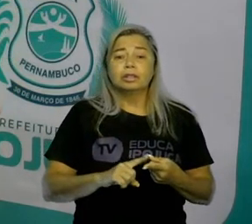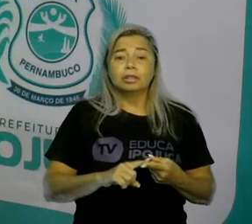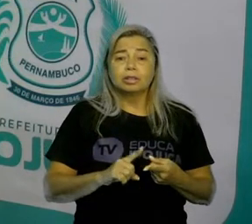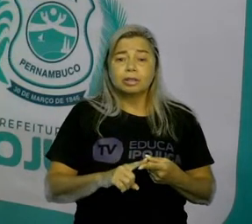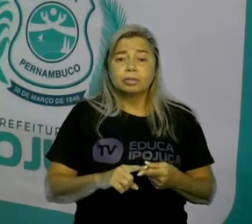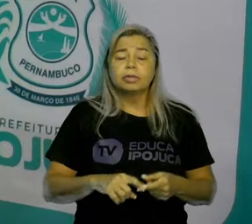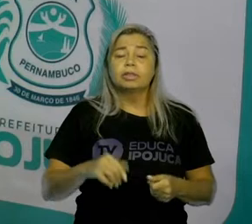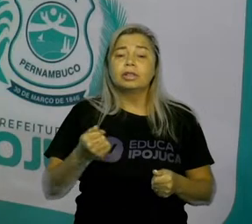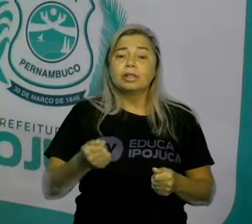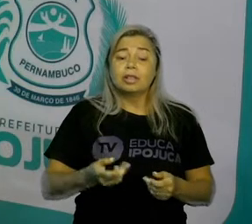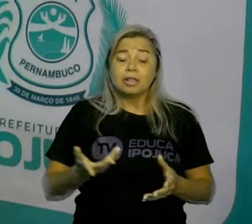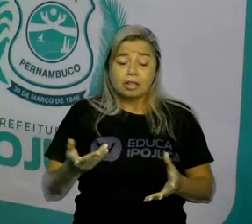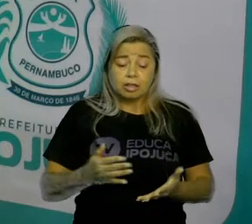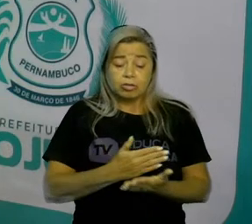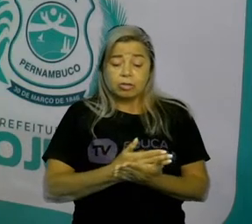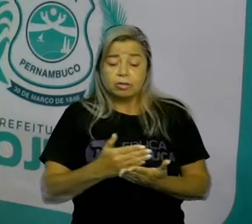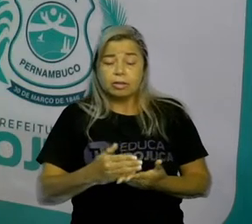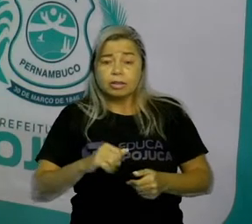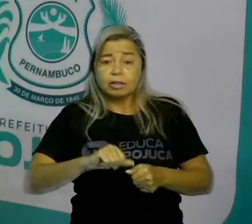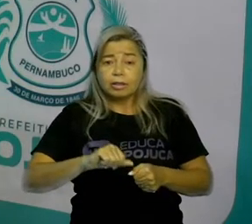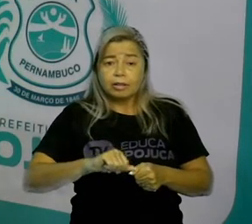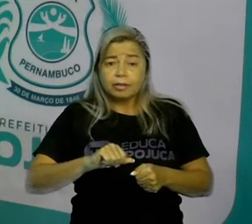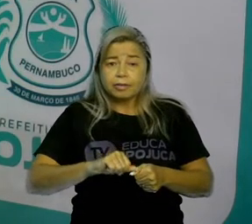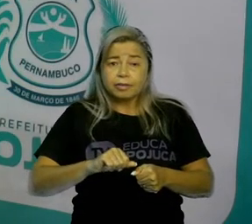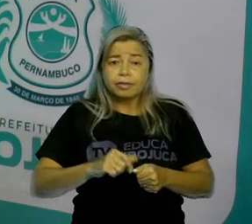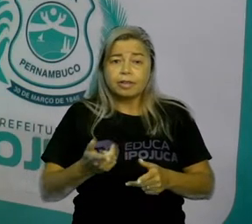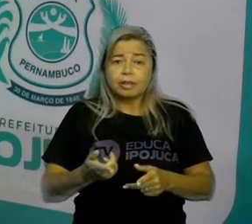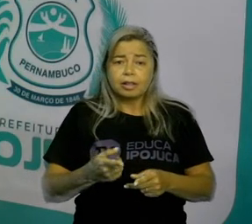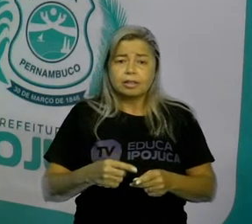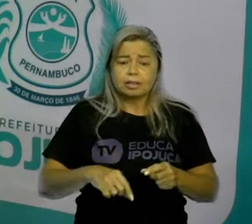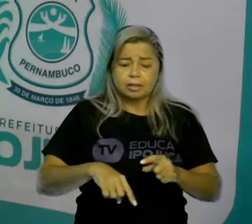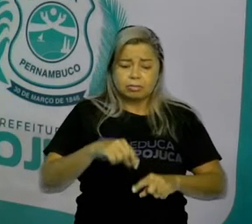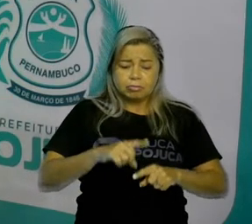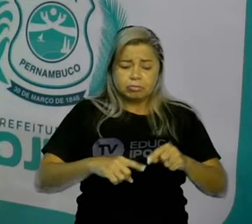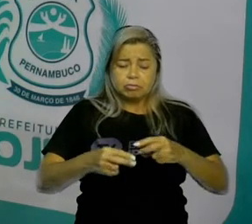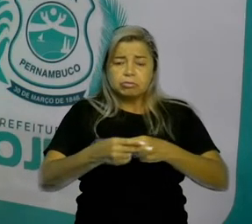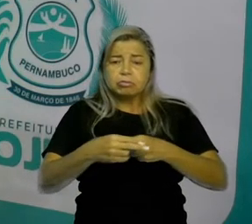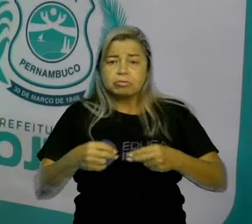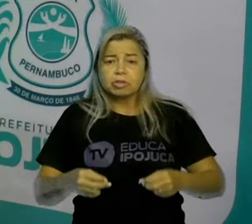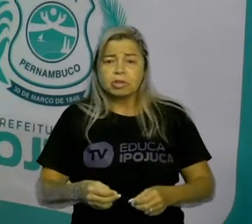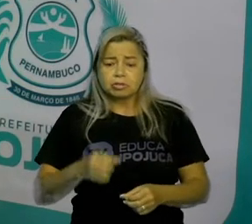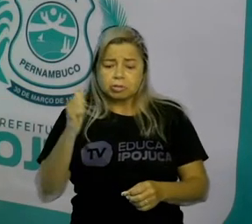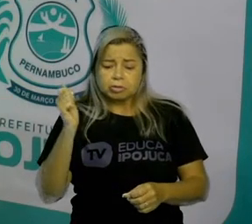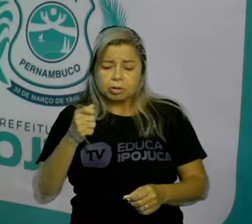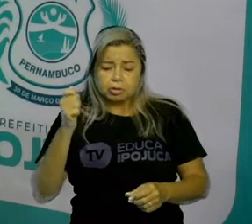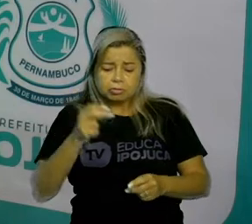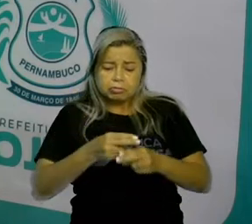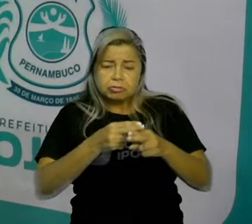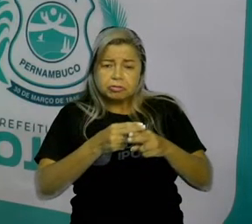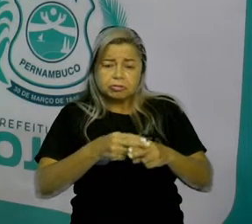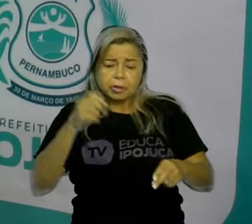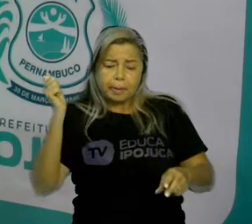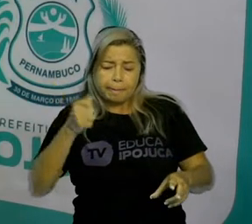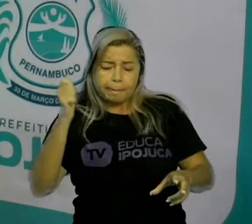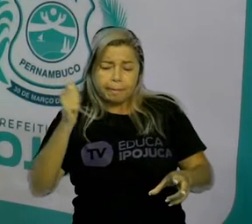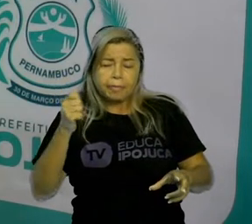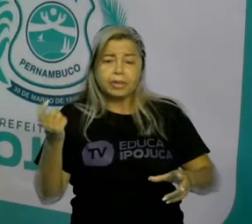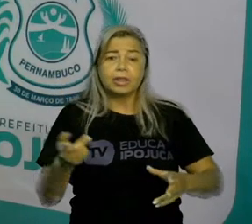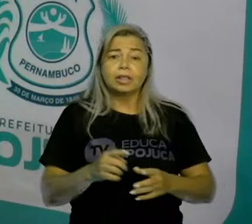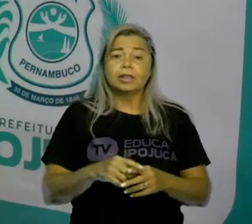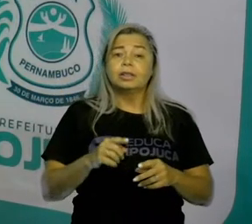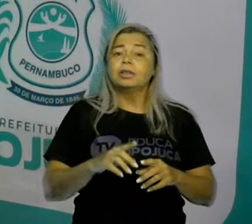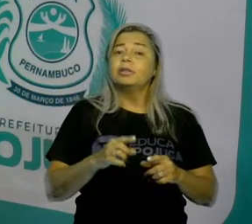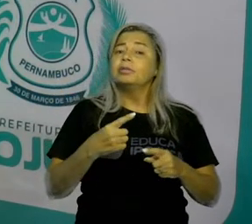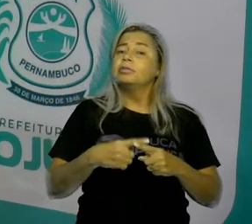ferramentas para que eles pudessem ter uma boa caça, uma boa pesca. Por quê? Porque tem aqueles